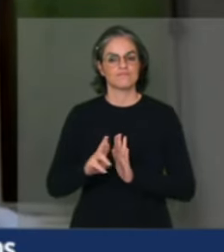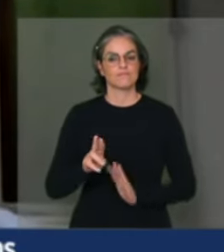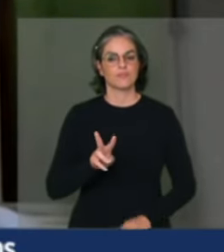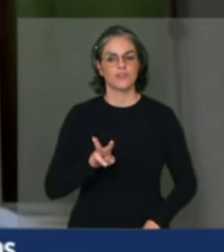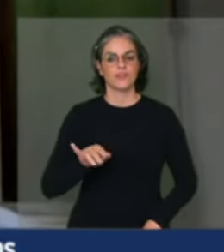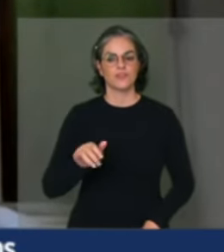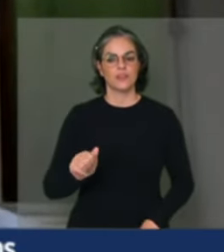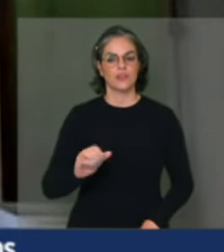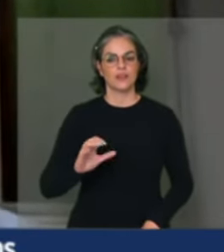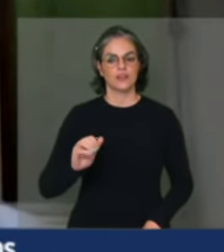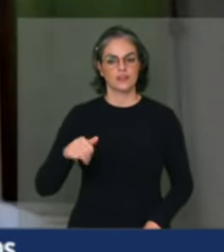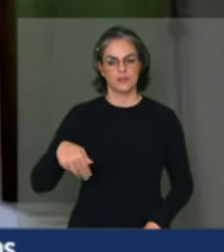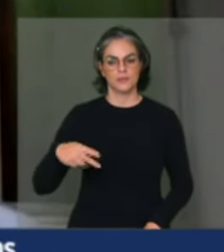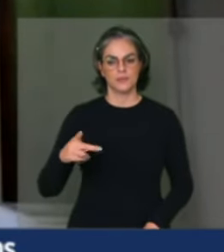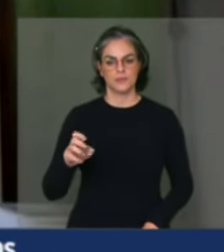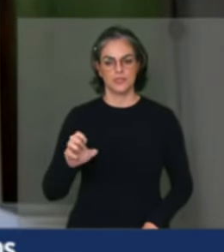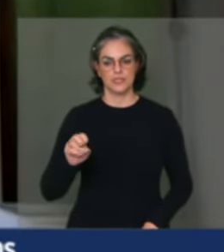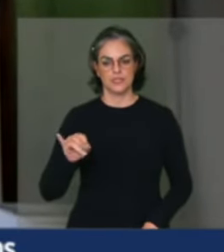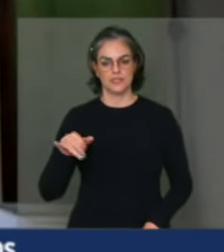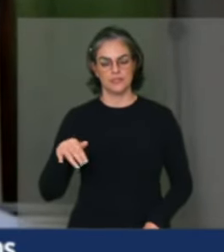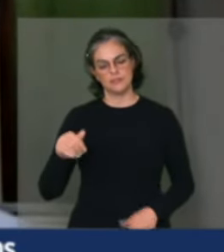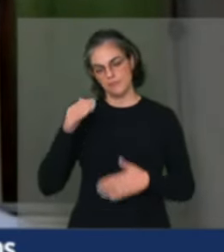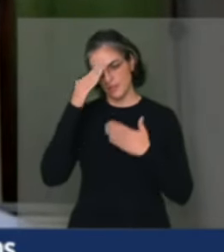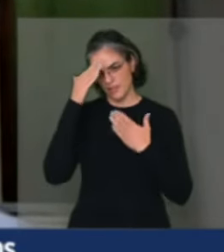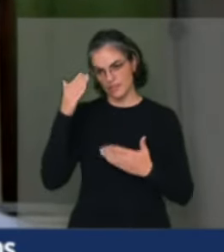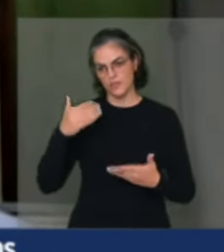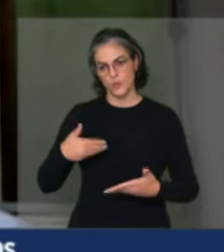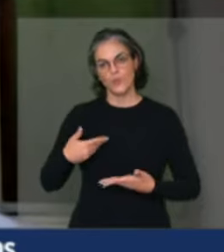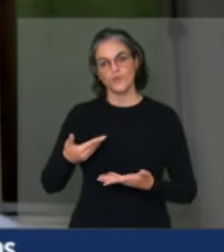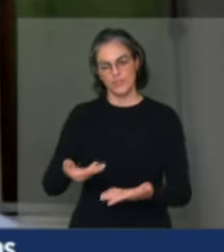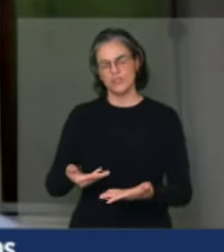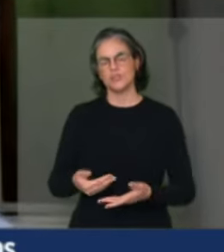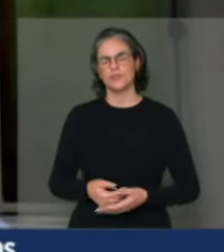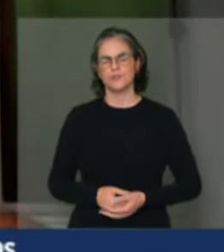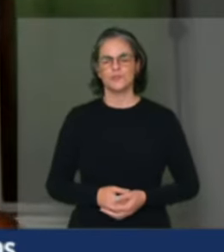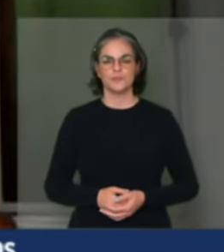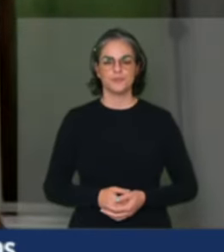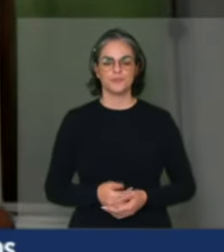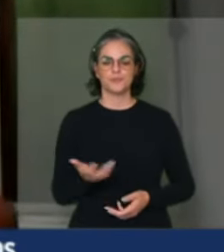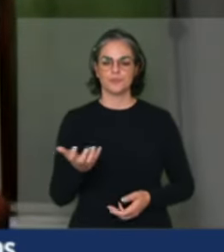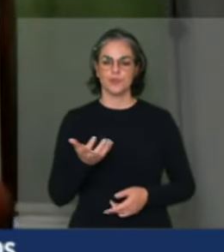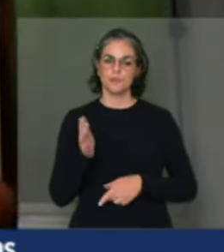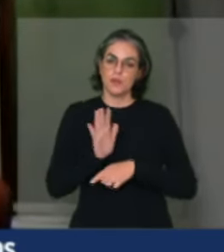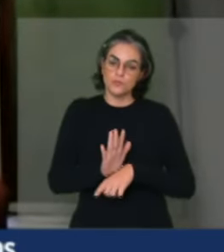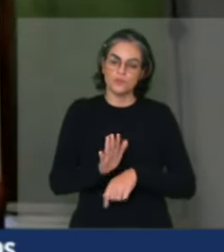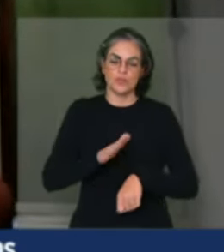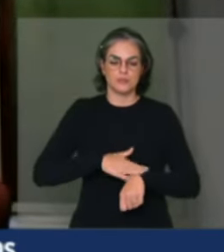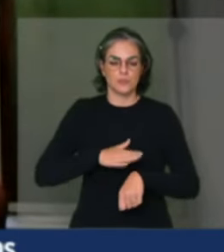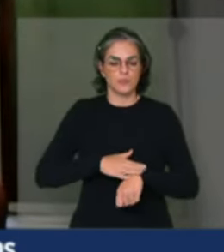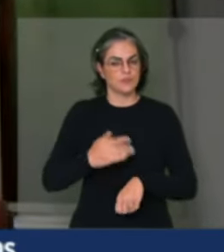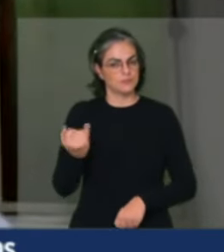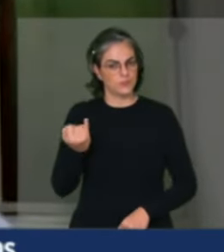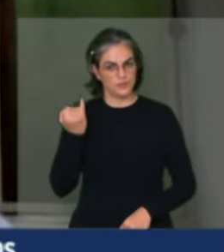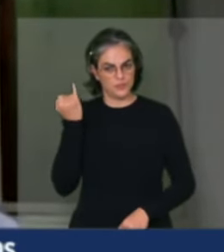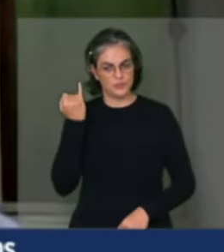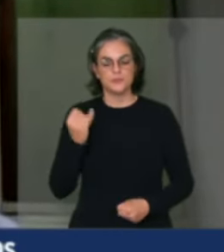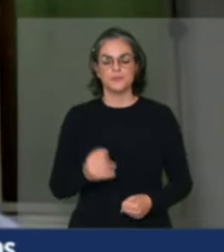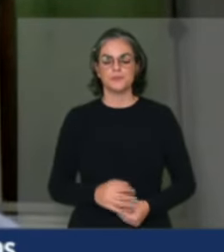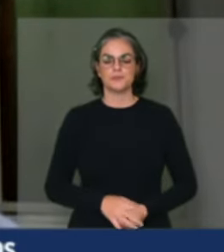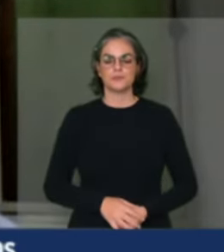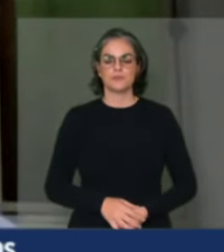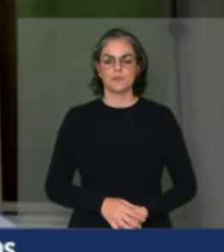e trazer aqui uma contribuição para o momento histórico. Em primeiro lugar, a nossa